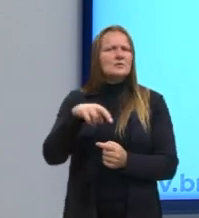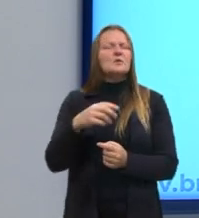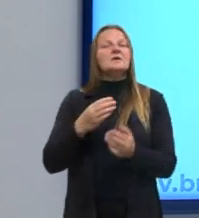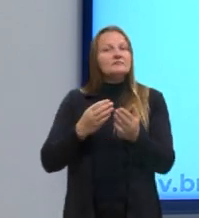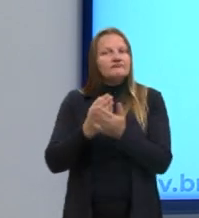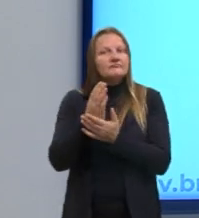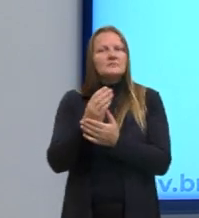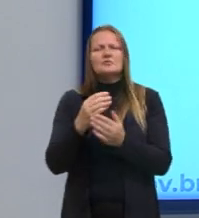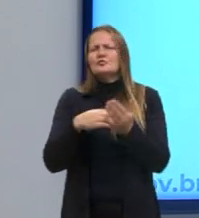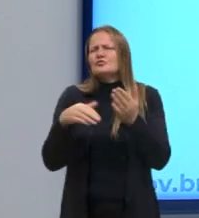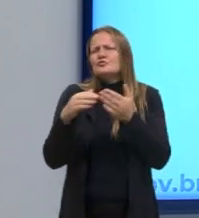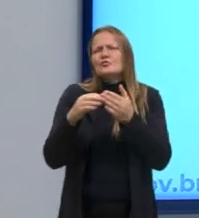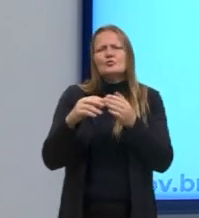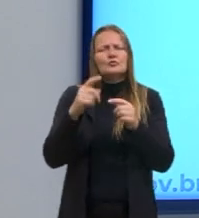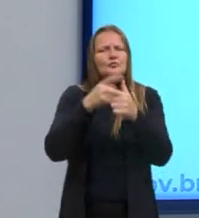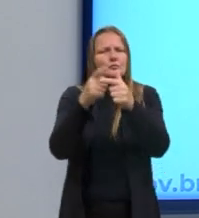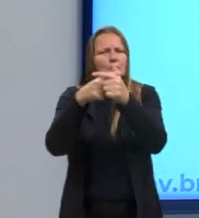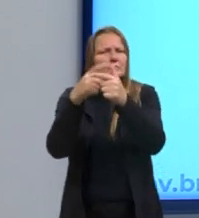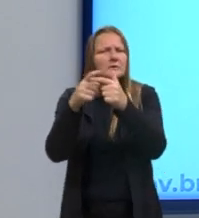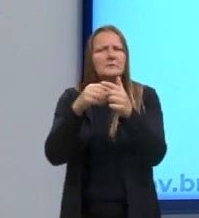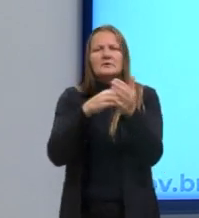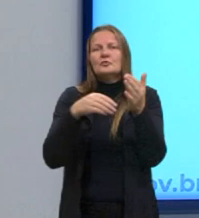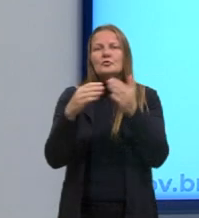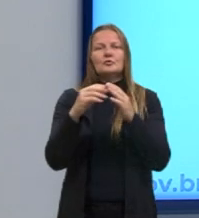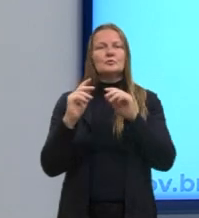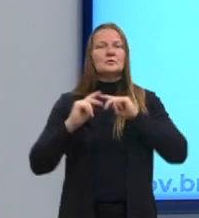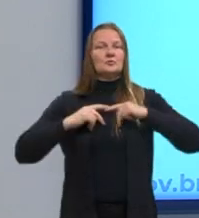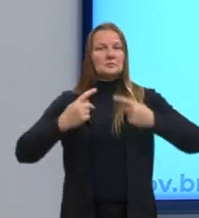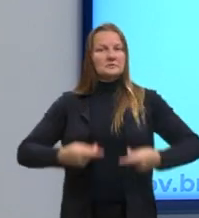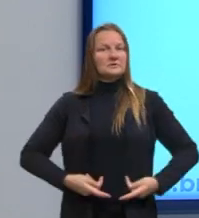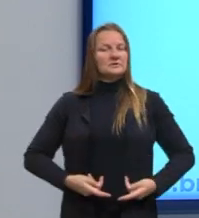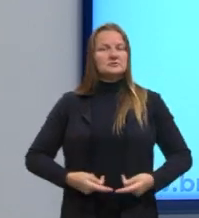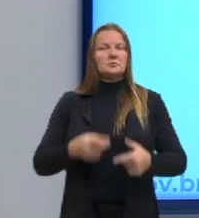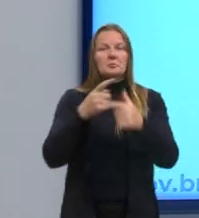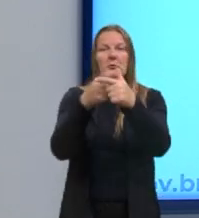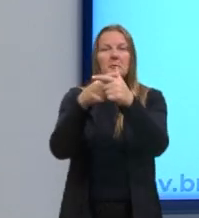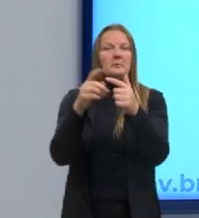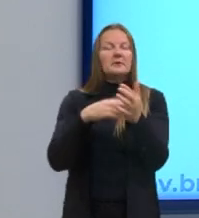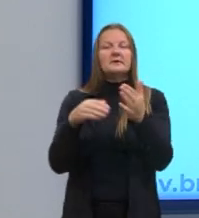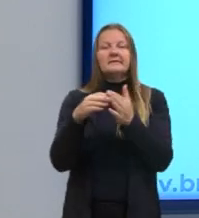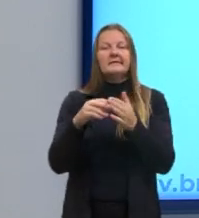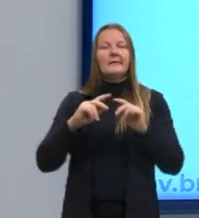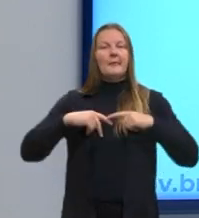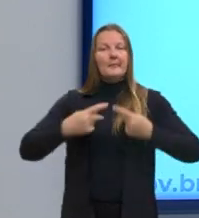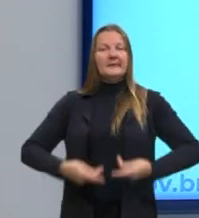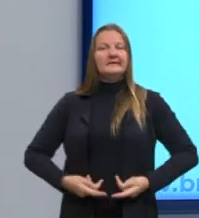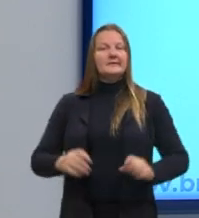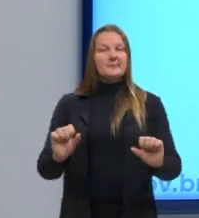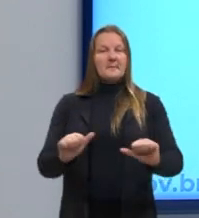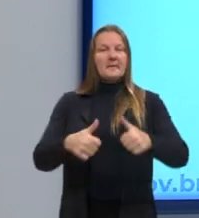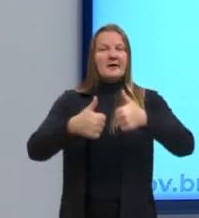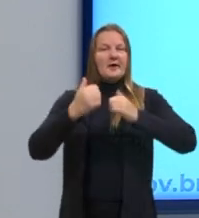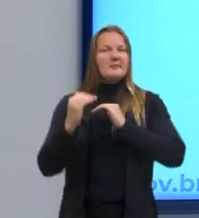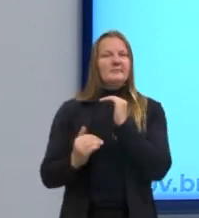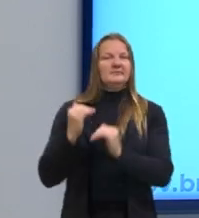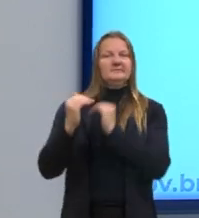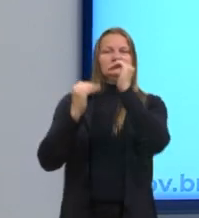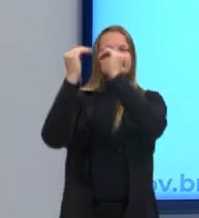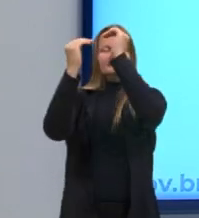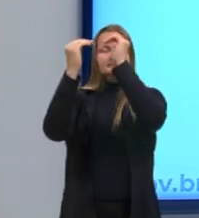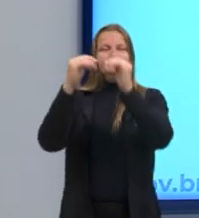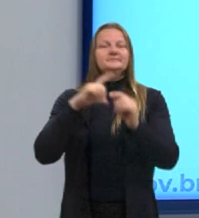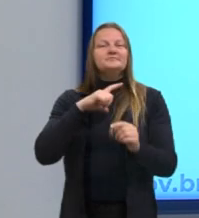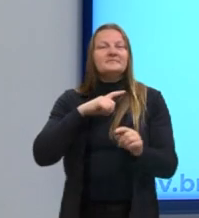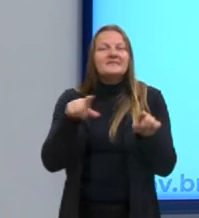resolveriam muitos problemas, ou quase todos os problemas da humanidade, entre eles que a humanidade teria esse progresso. Aí vem também